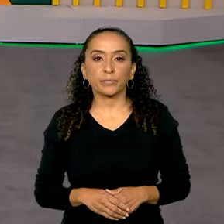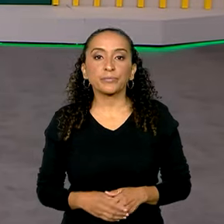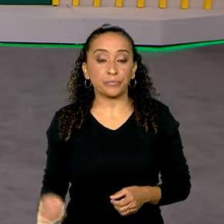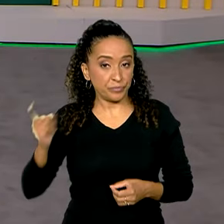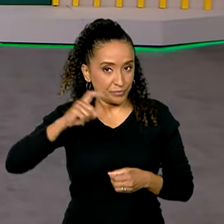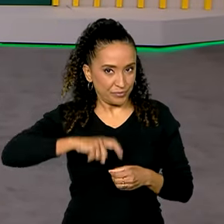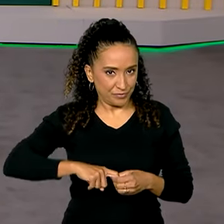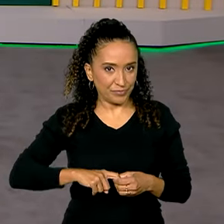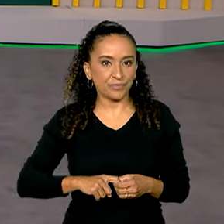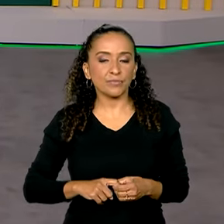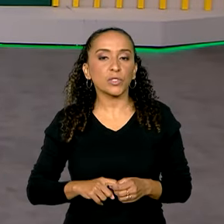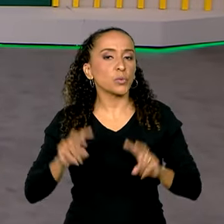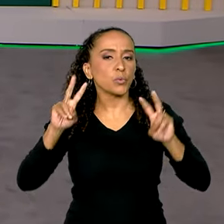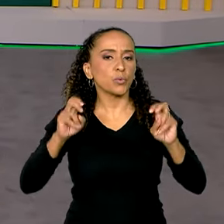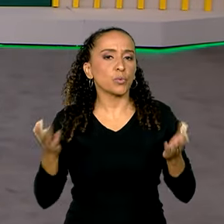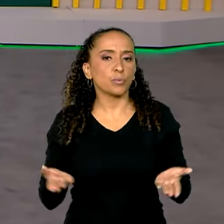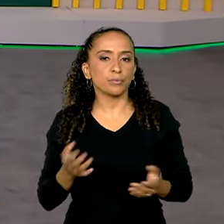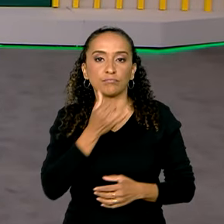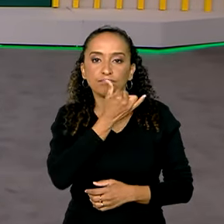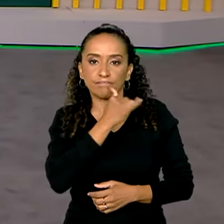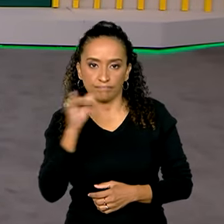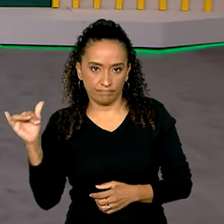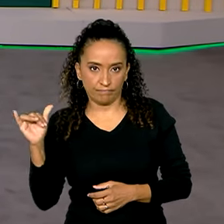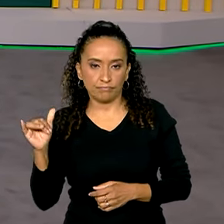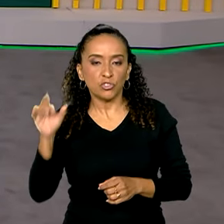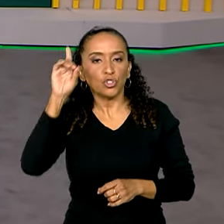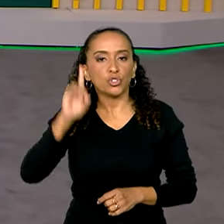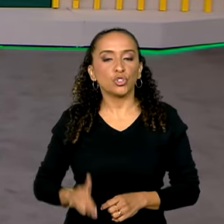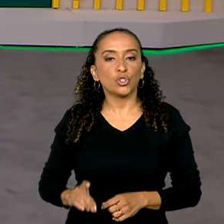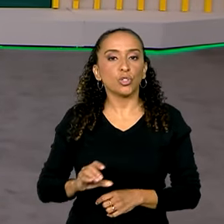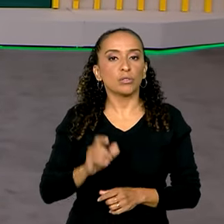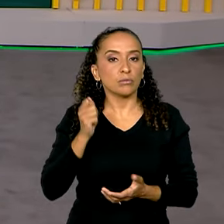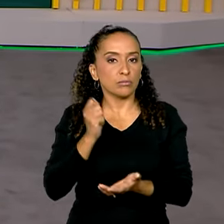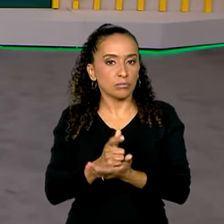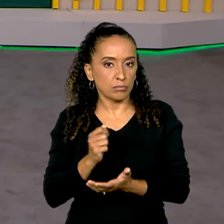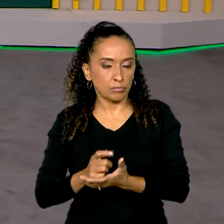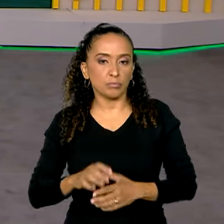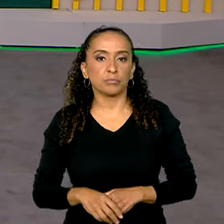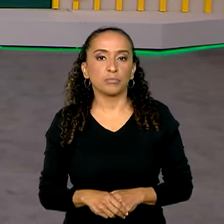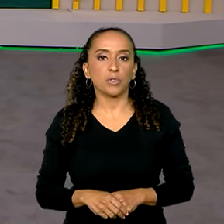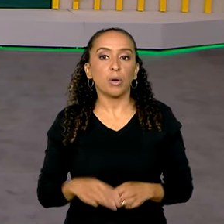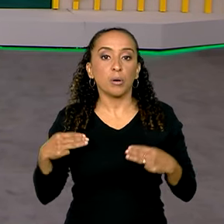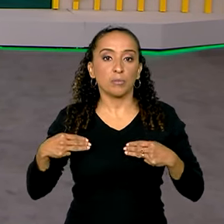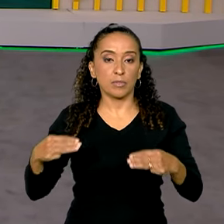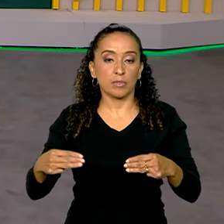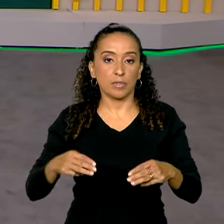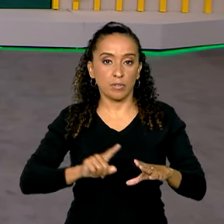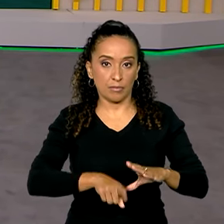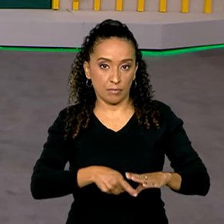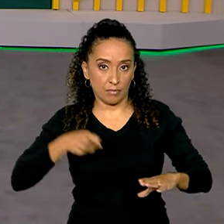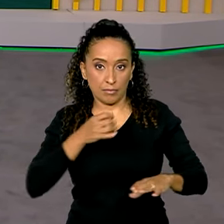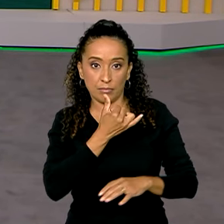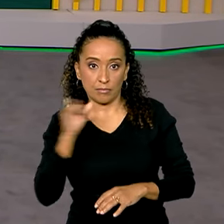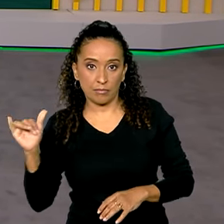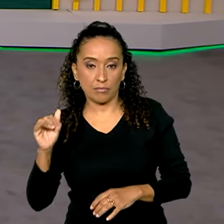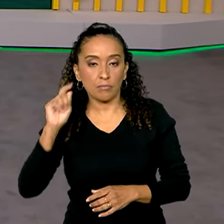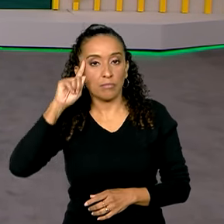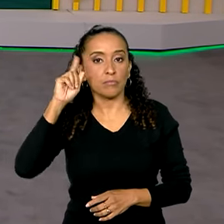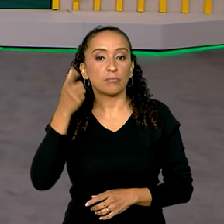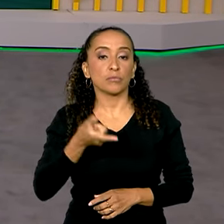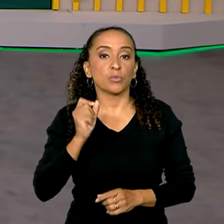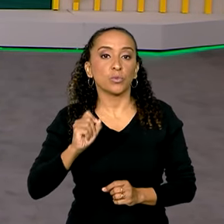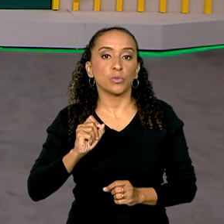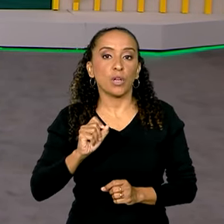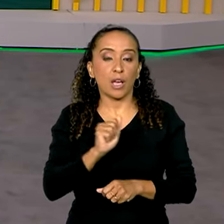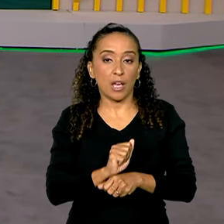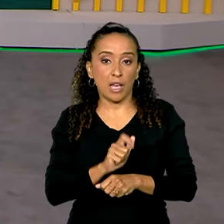Estamos de volta e o assunto agora é energia elétrica e direito do consumidor. O Ministério de Minas e Energia determinou que a Agência